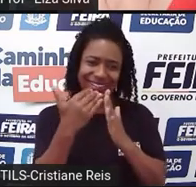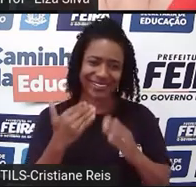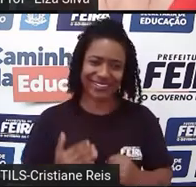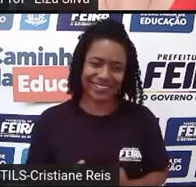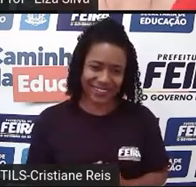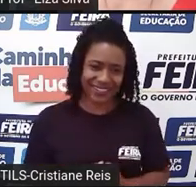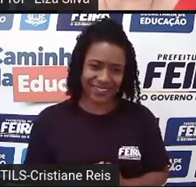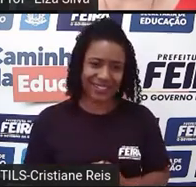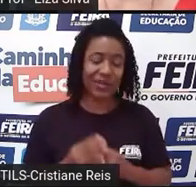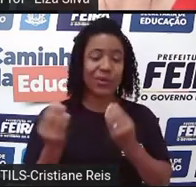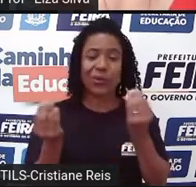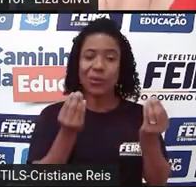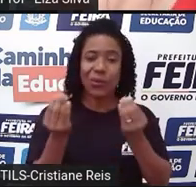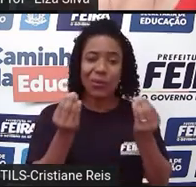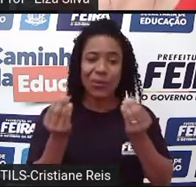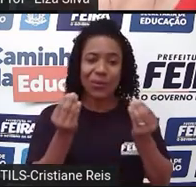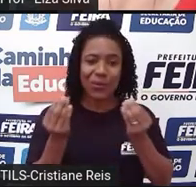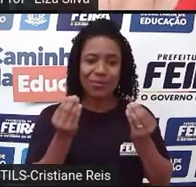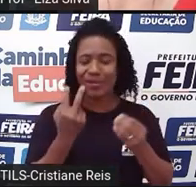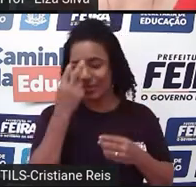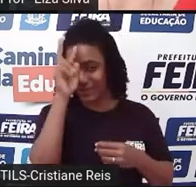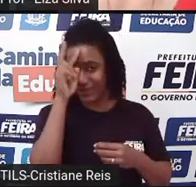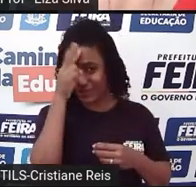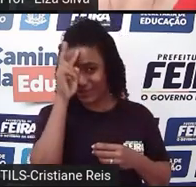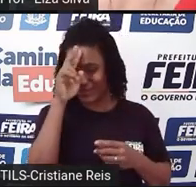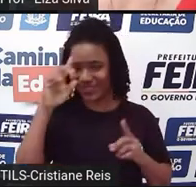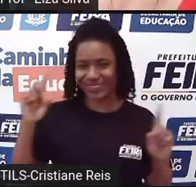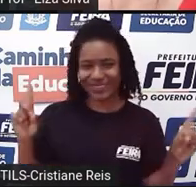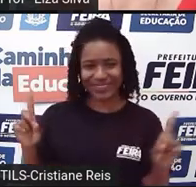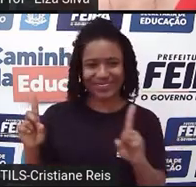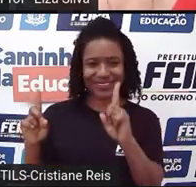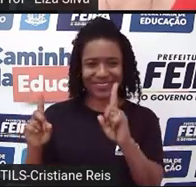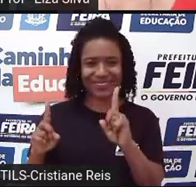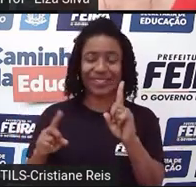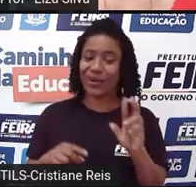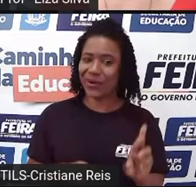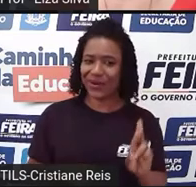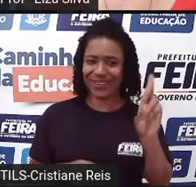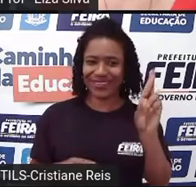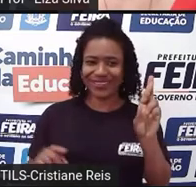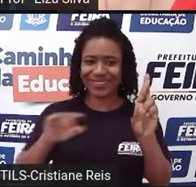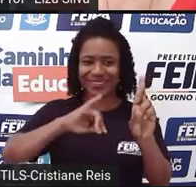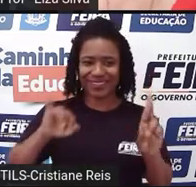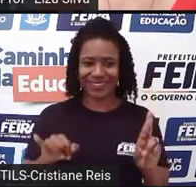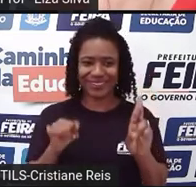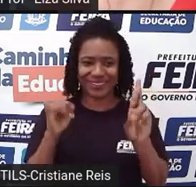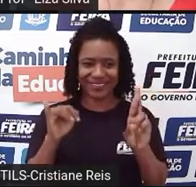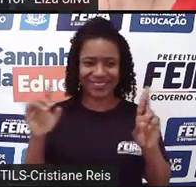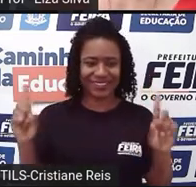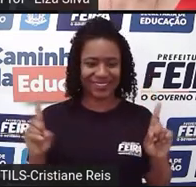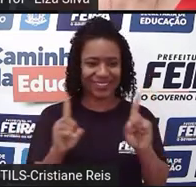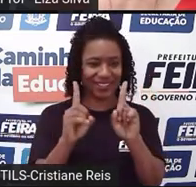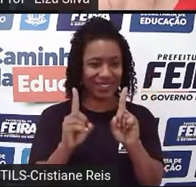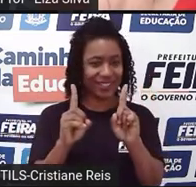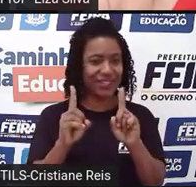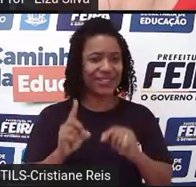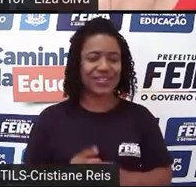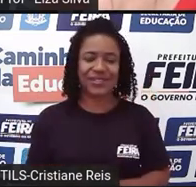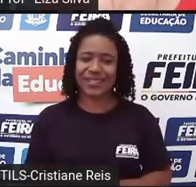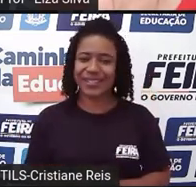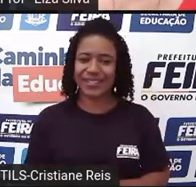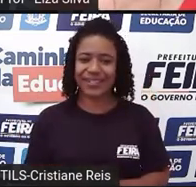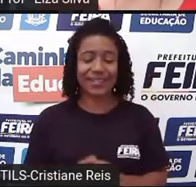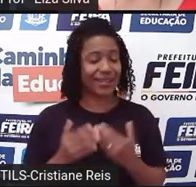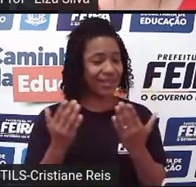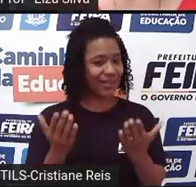detalhadamente da história de Rommel e Juliette. Ok, students? para isso, nós